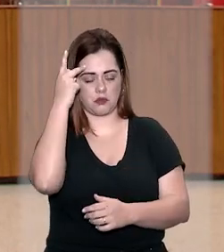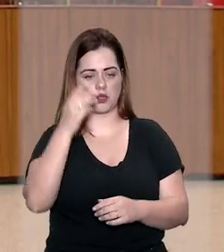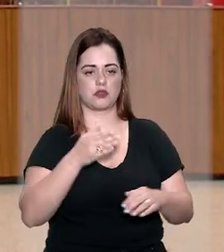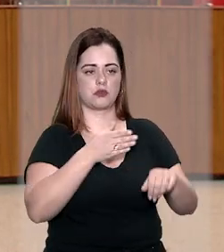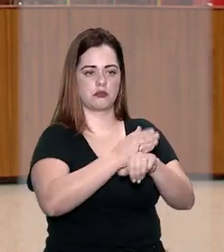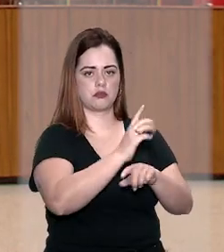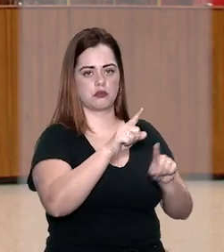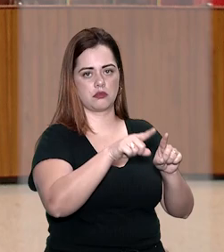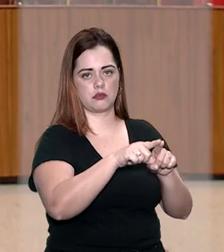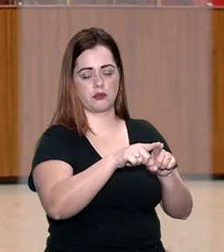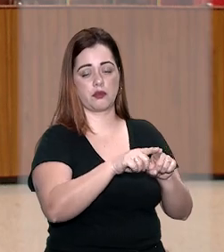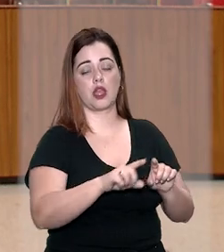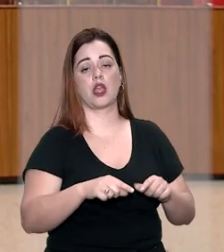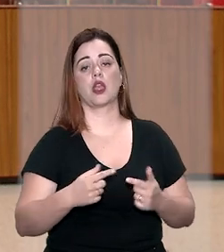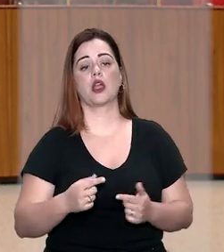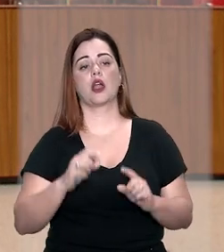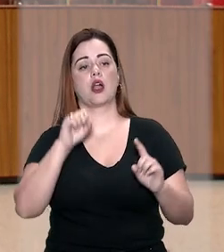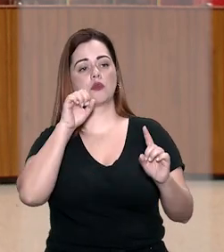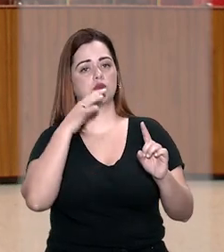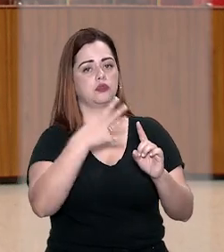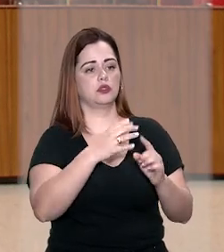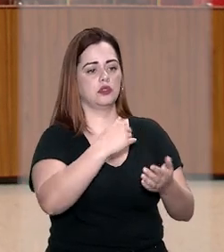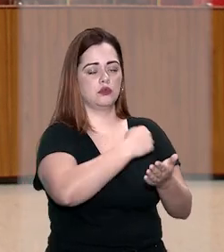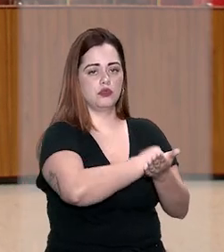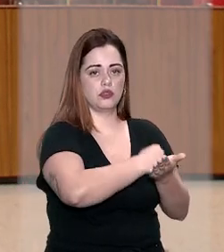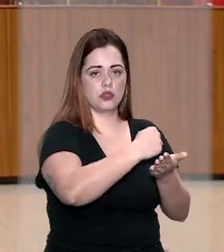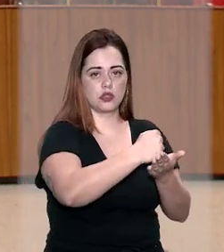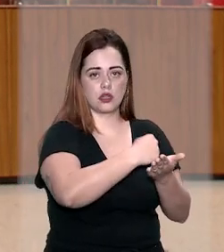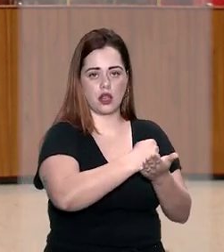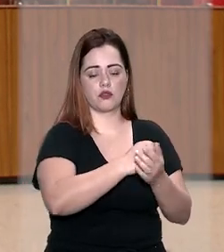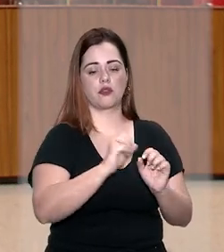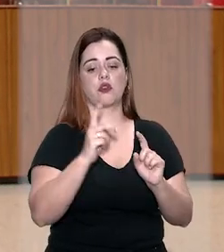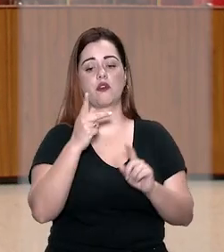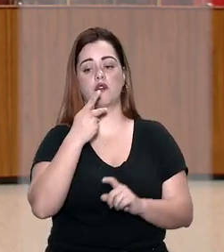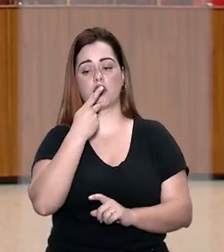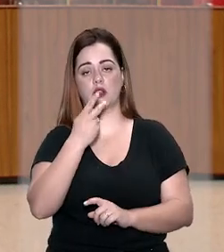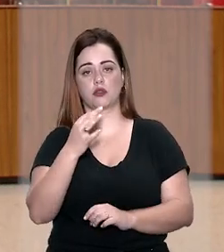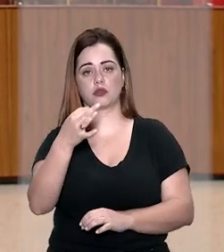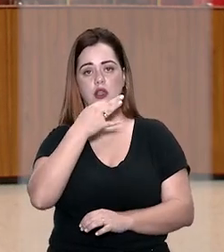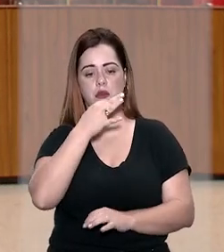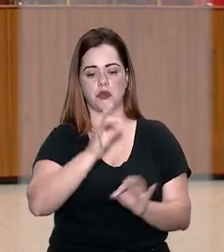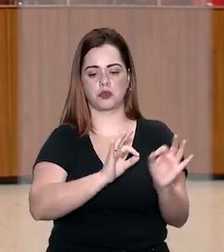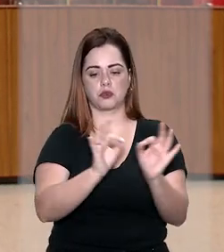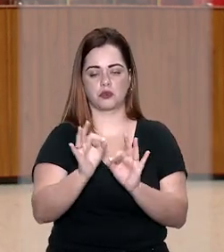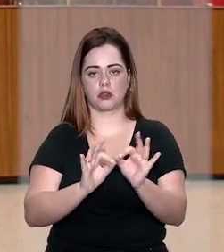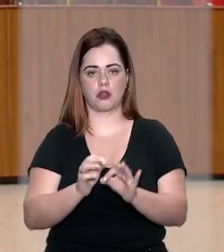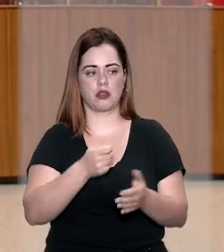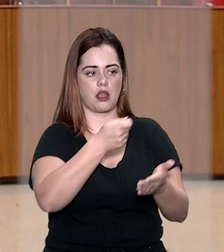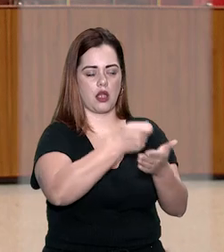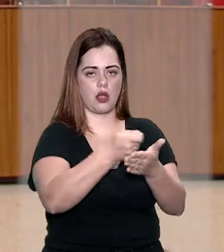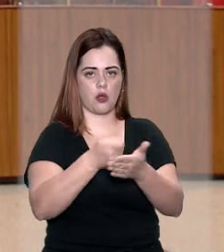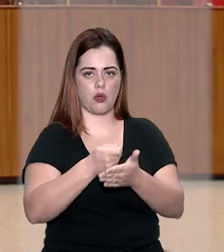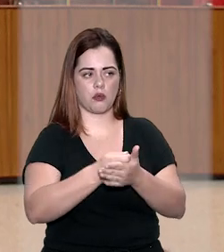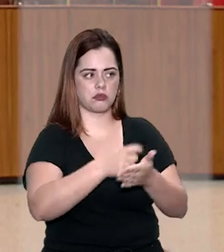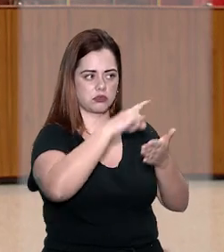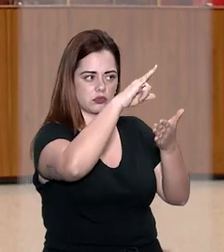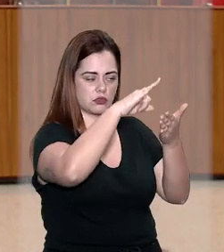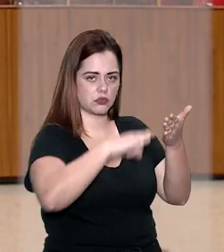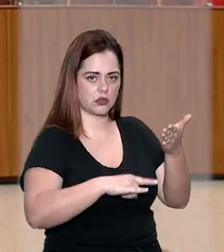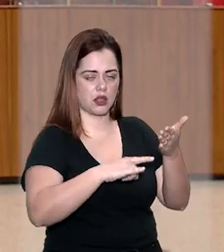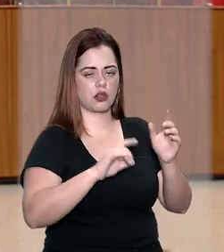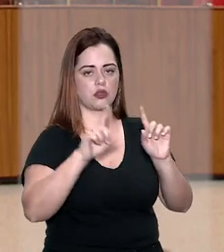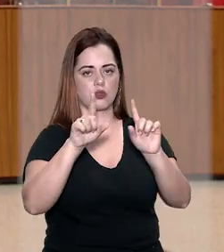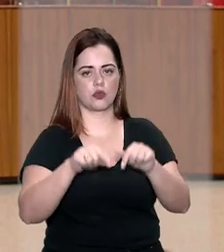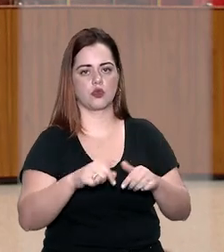internadas. Quanto à acusação de tráfico, afirmou que os remédios controlados eram comprados licitamente